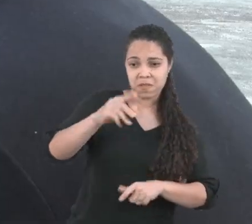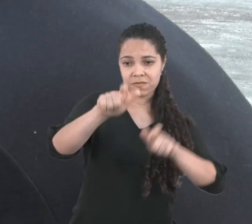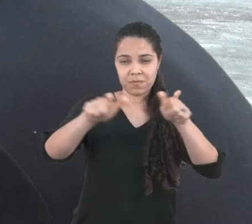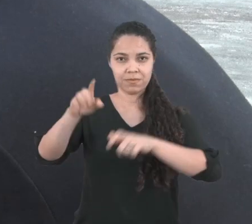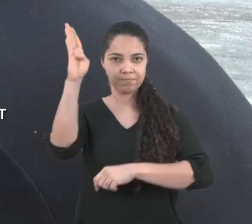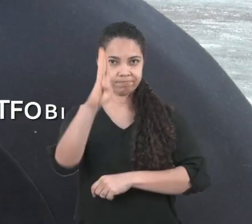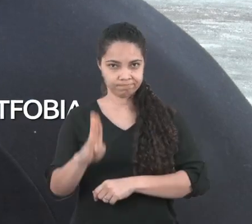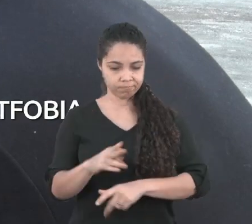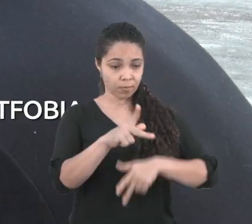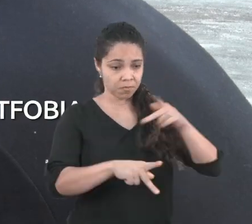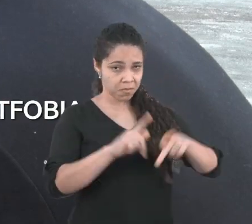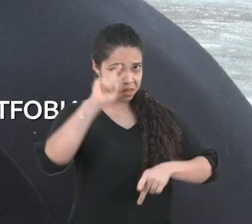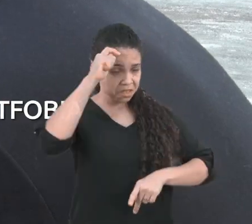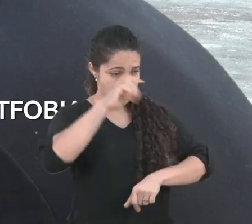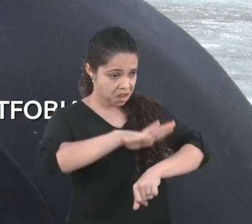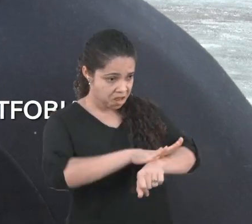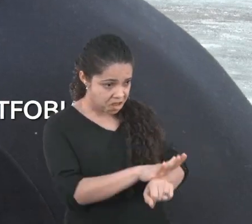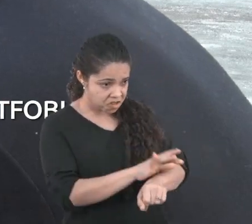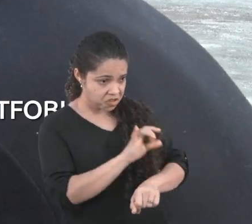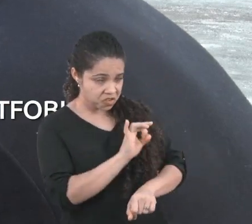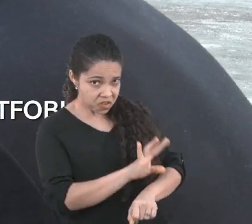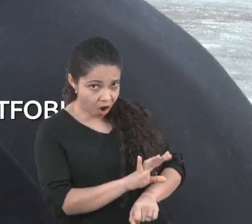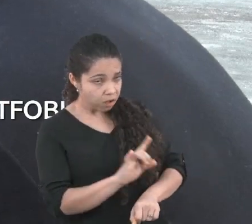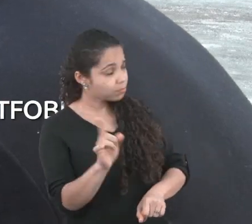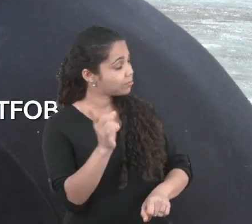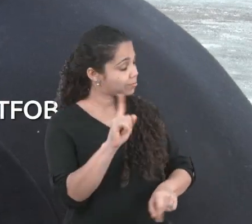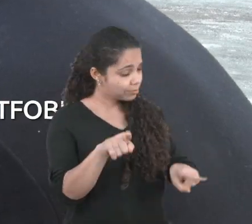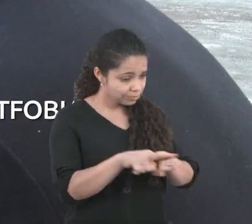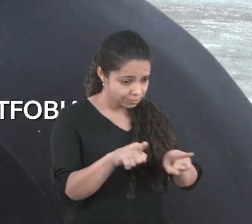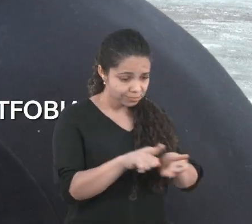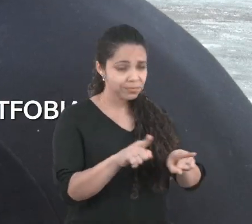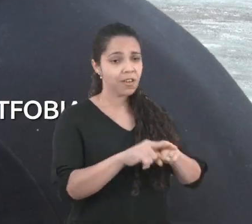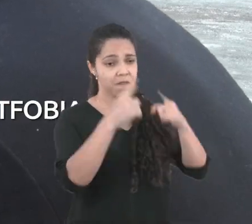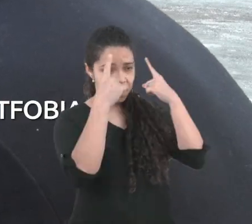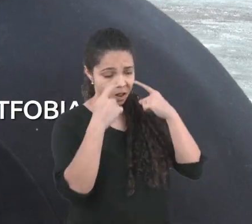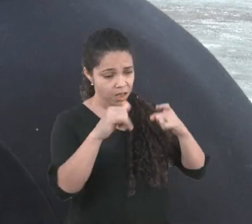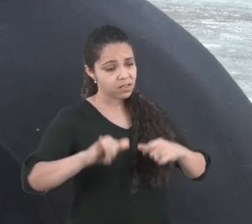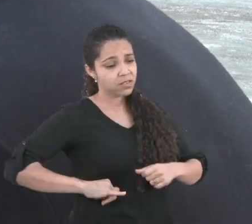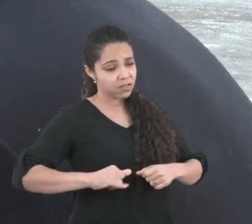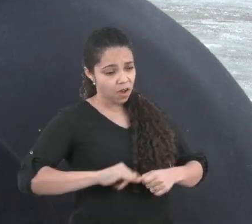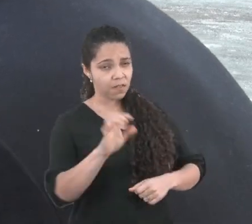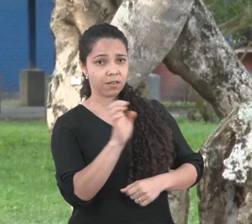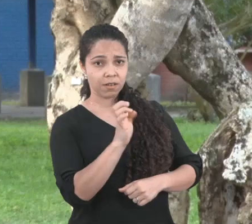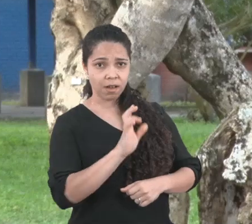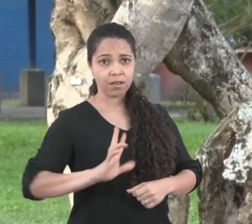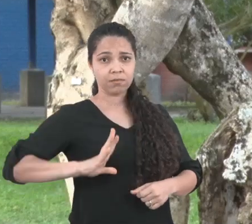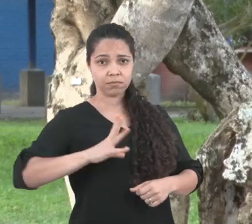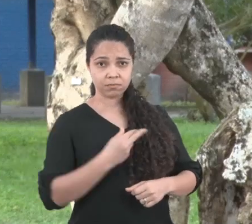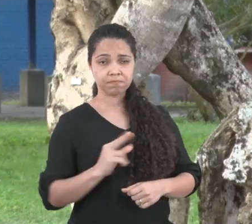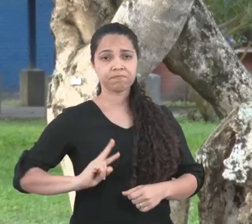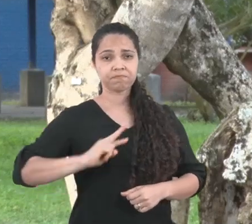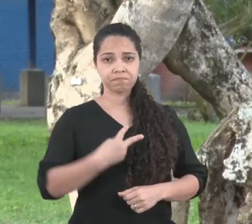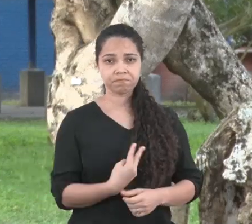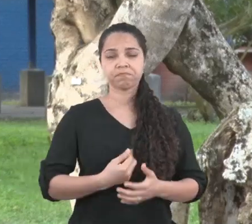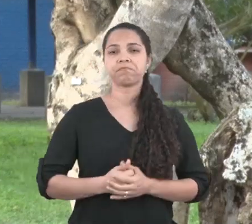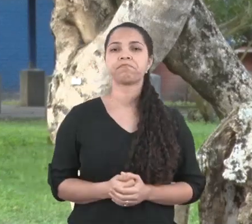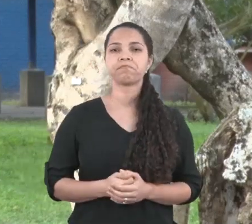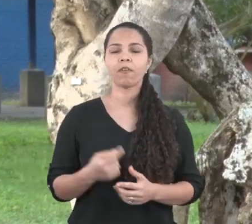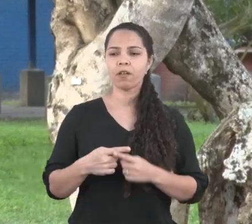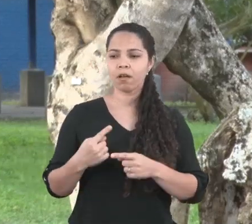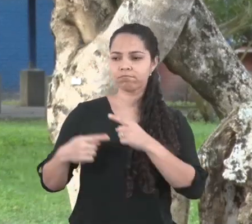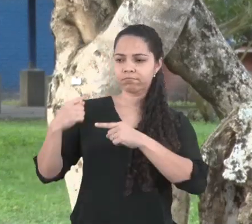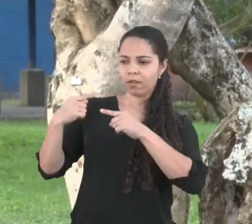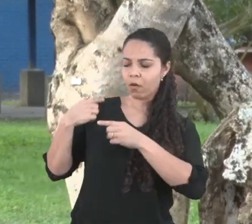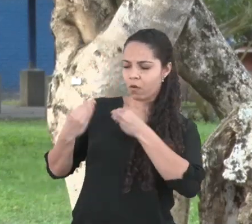população negra é vítima da metade das ocorrências de violência contra gays, travestis e transexuais no país. Geralmente nós somos muito tolhidos,